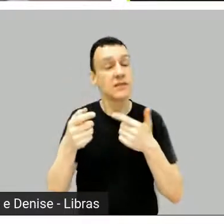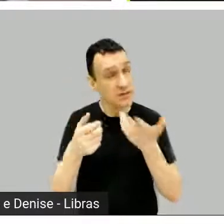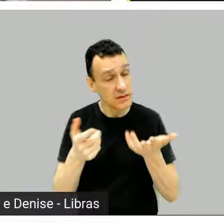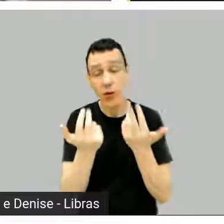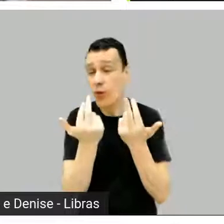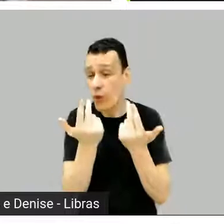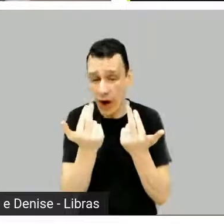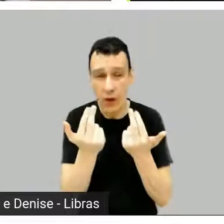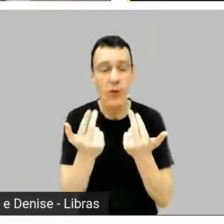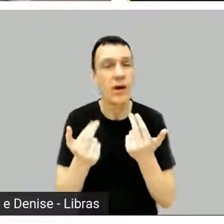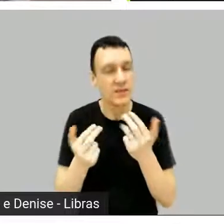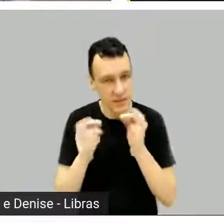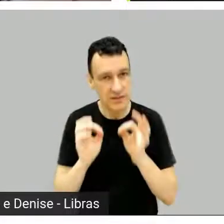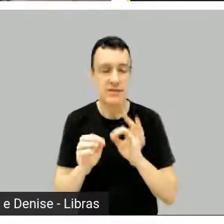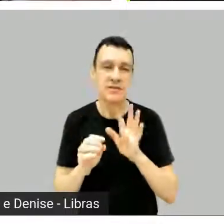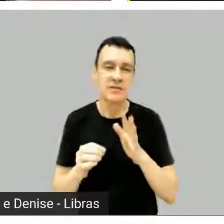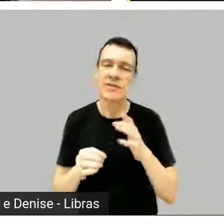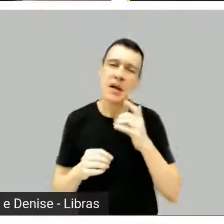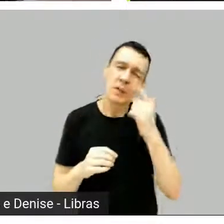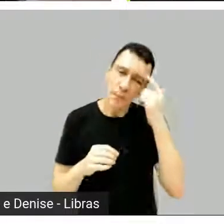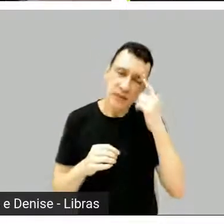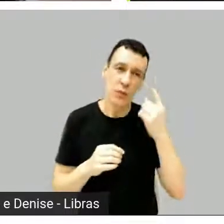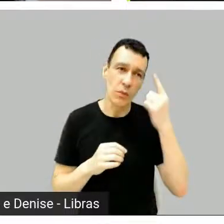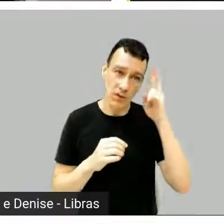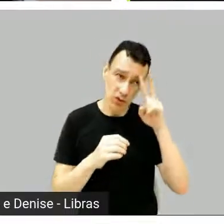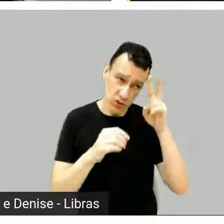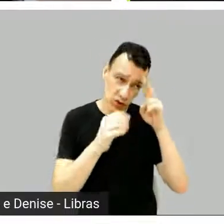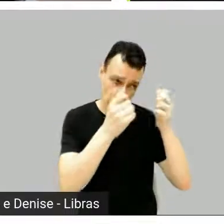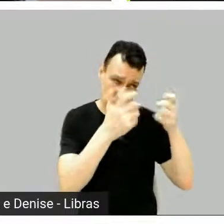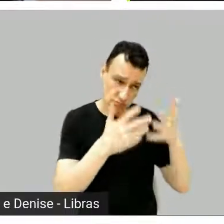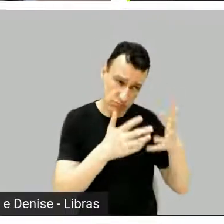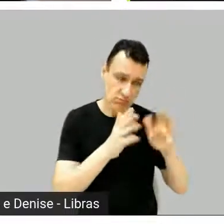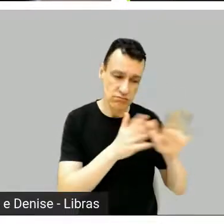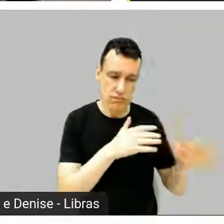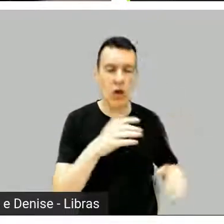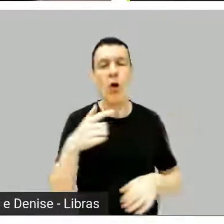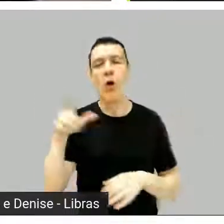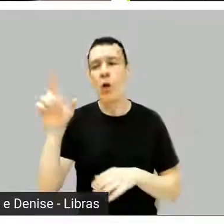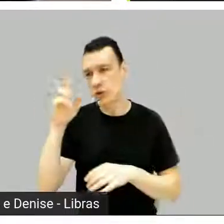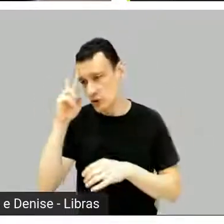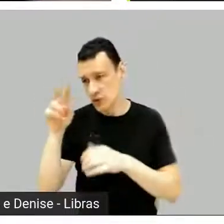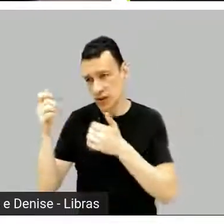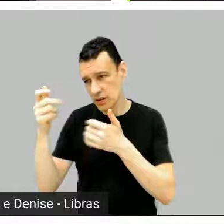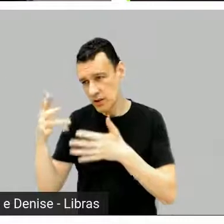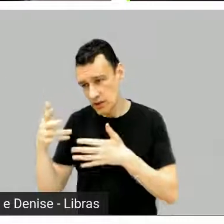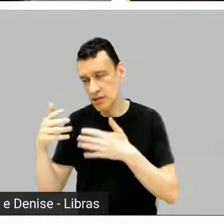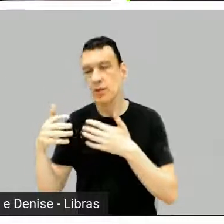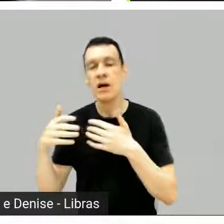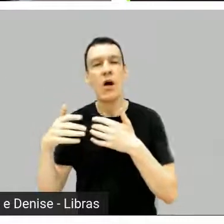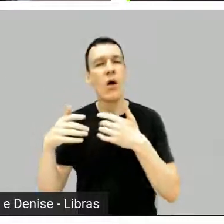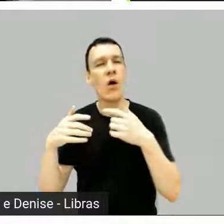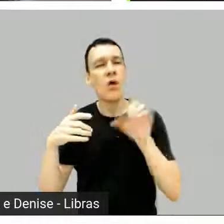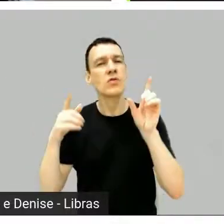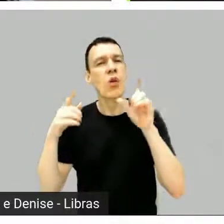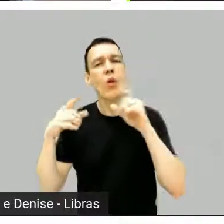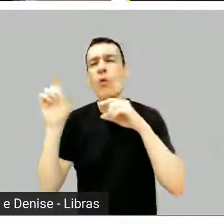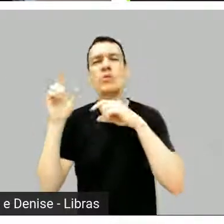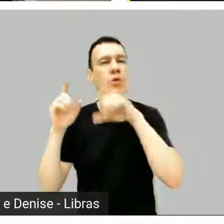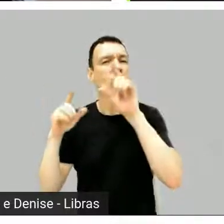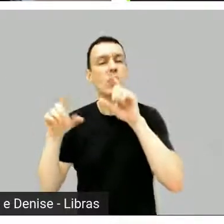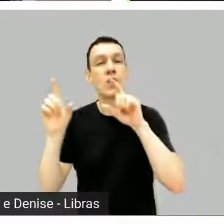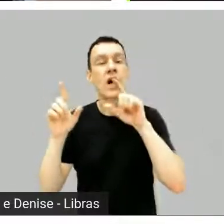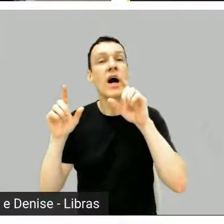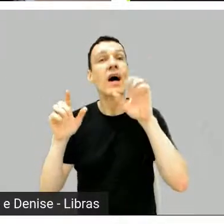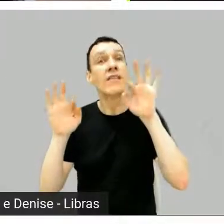você acha que você está assistindo lá histórias independentes, e aí com o passar dos episódios você vê, que na verdade todas aquelas pessoas se conhecem,